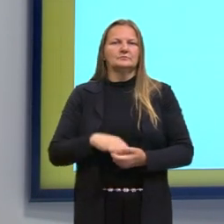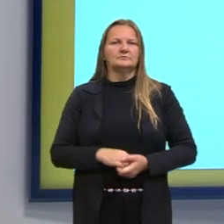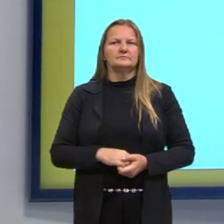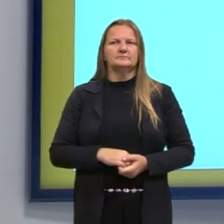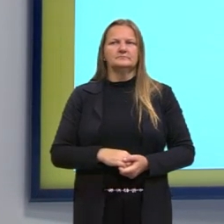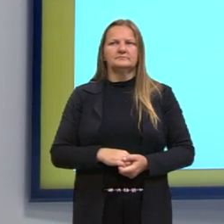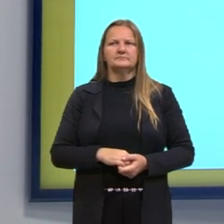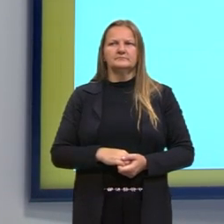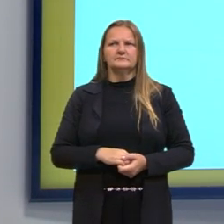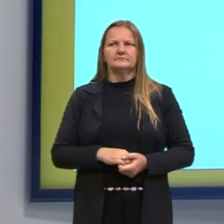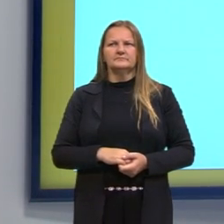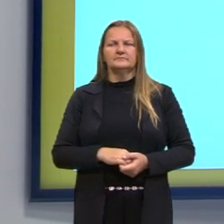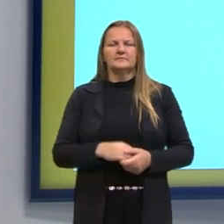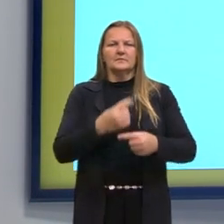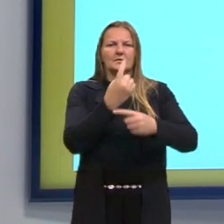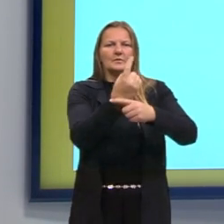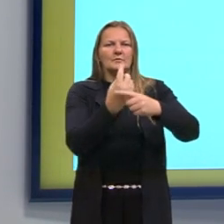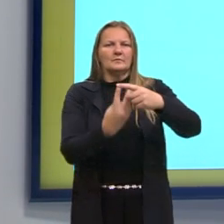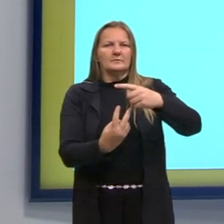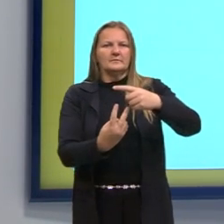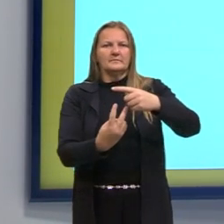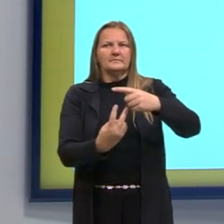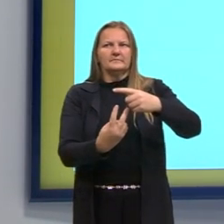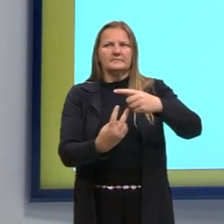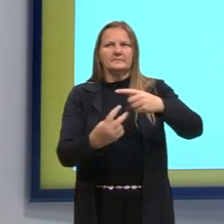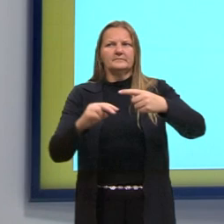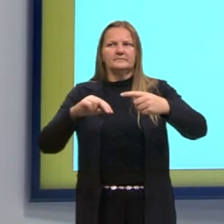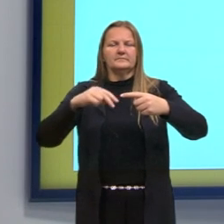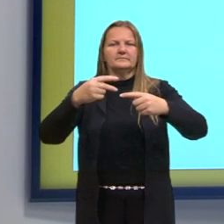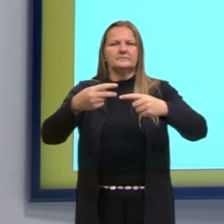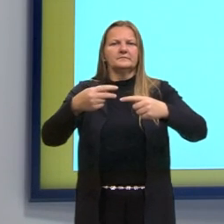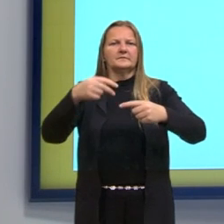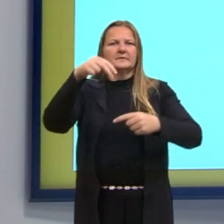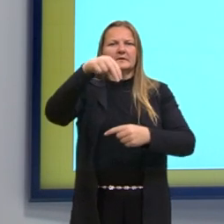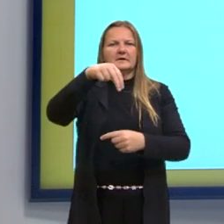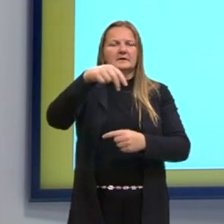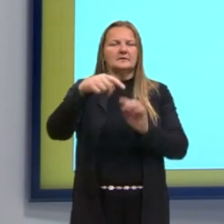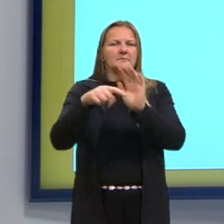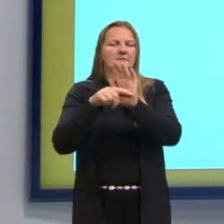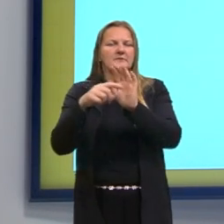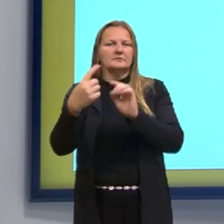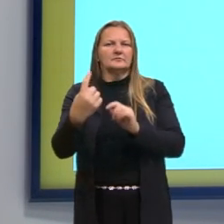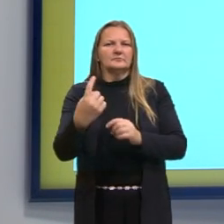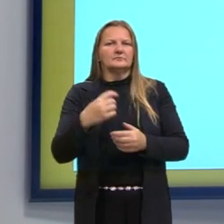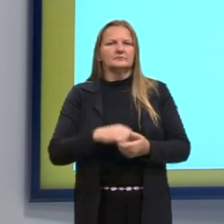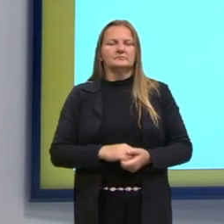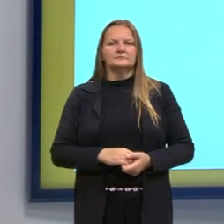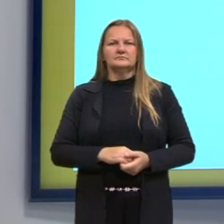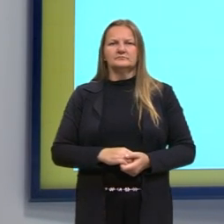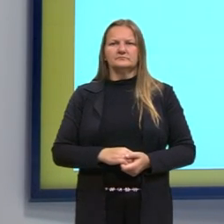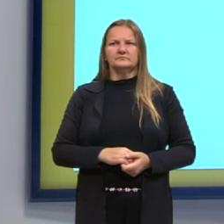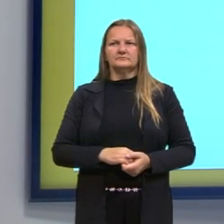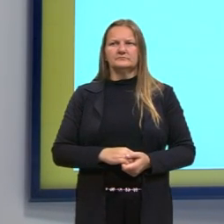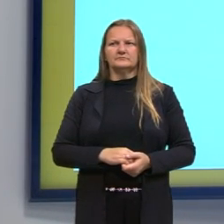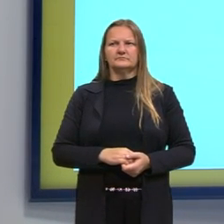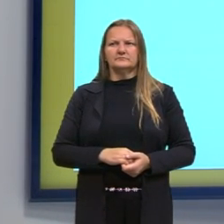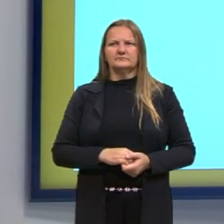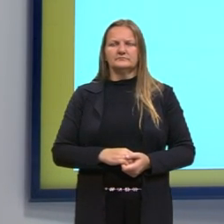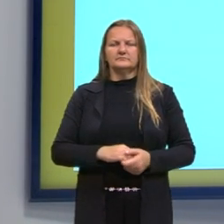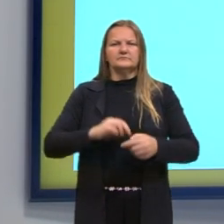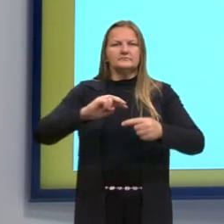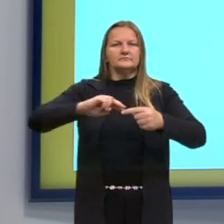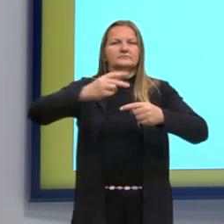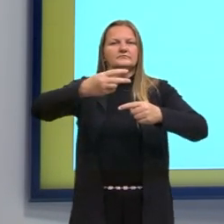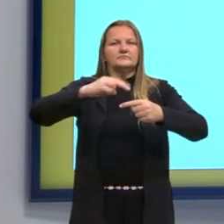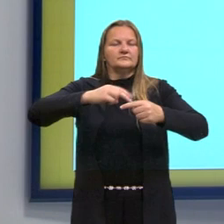ser igual a 1 meio elevado a N menos 1. Essa potência, o